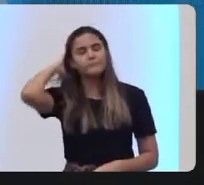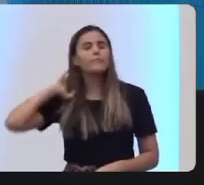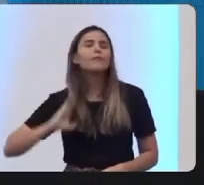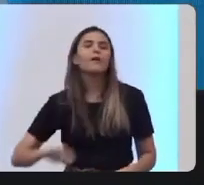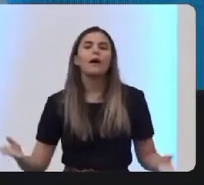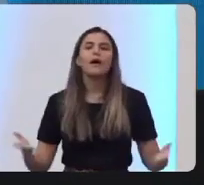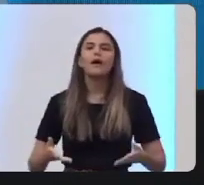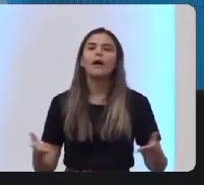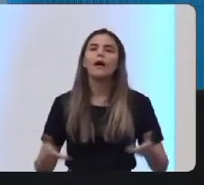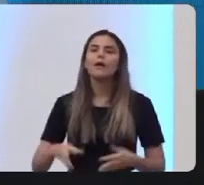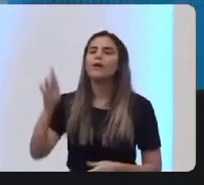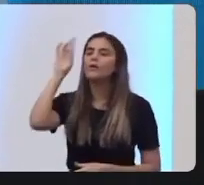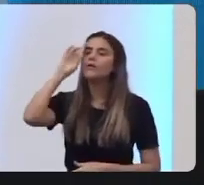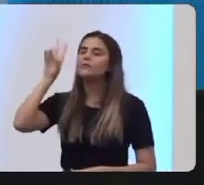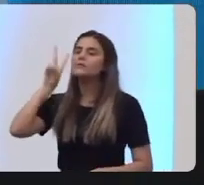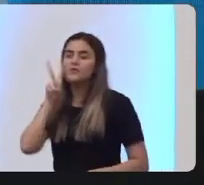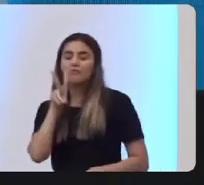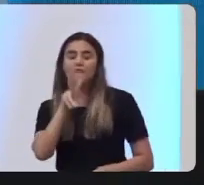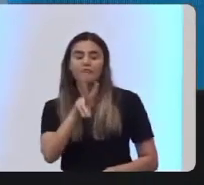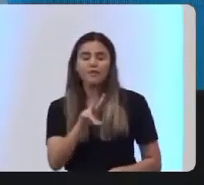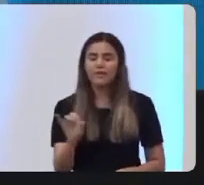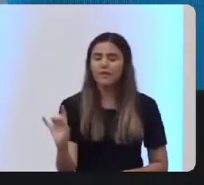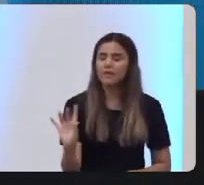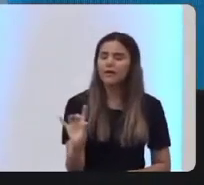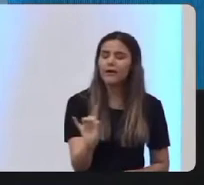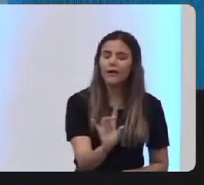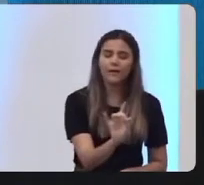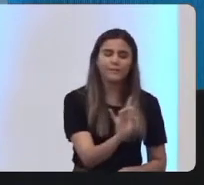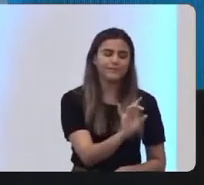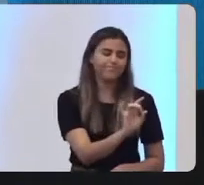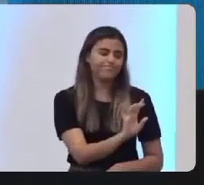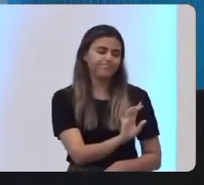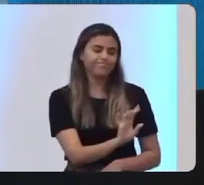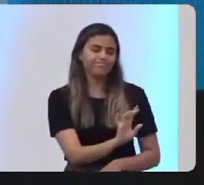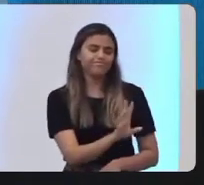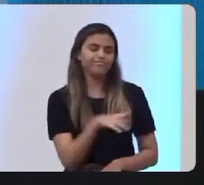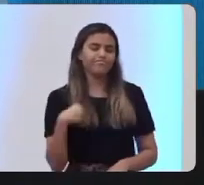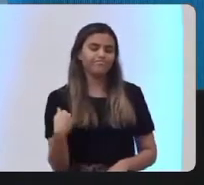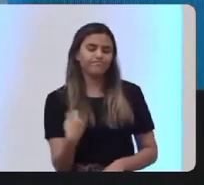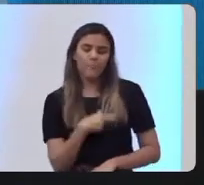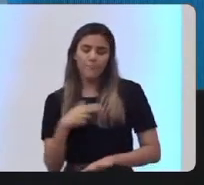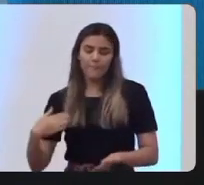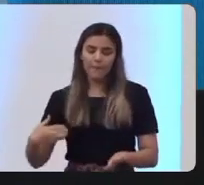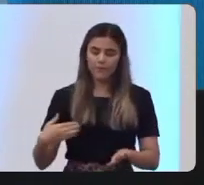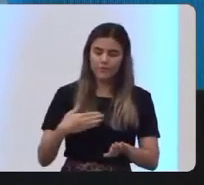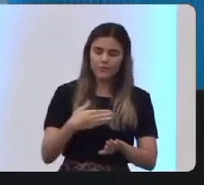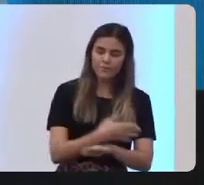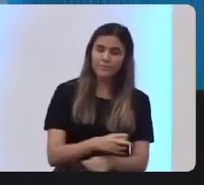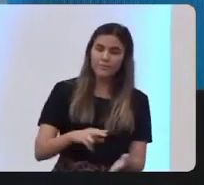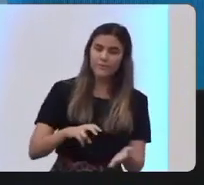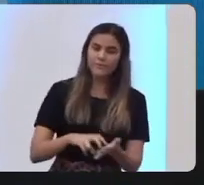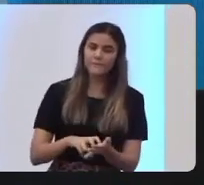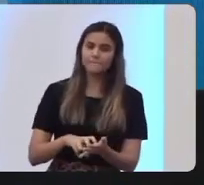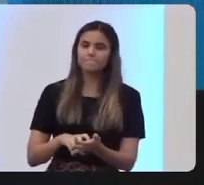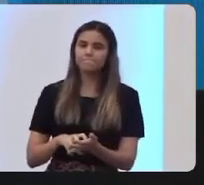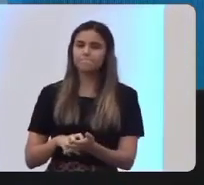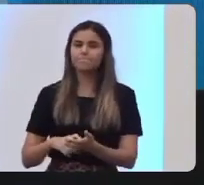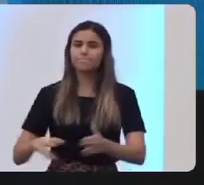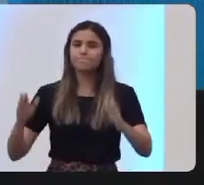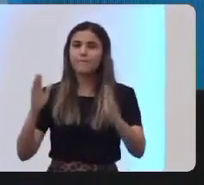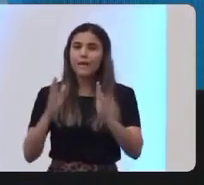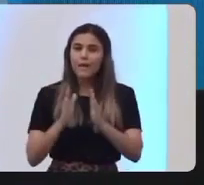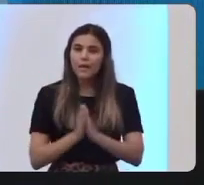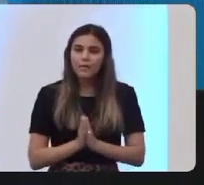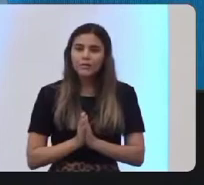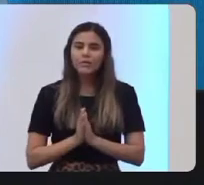Senhor, olha para cada um de nós que aqui está. Vemos aqui nesta manhã, Senhor. Para adorar